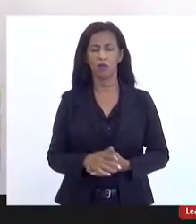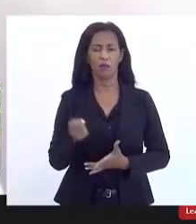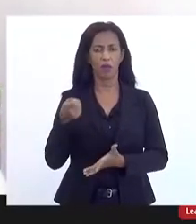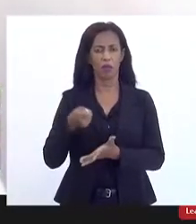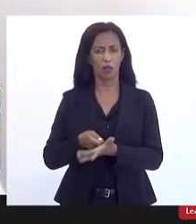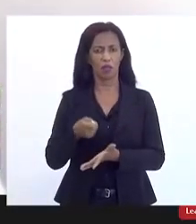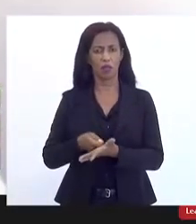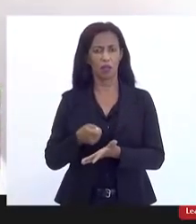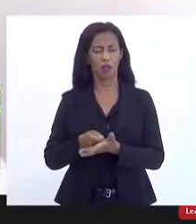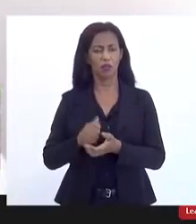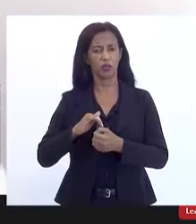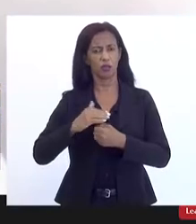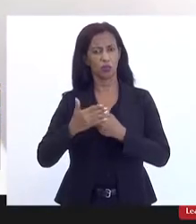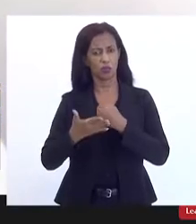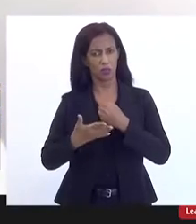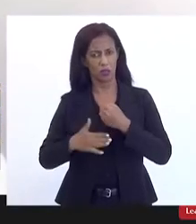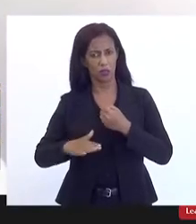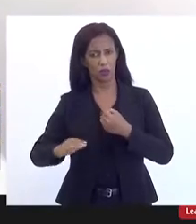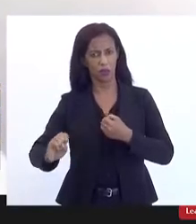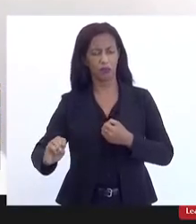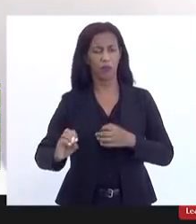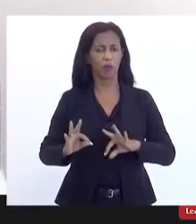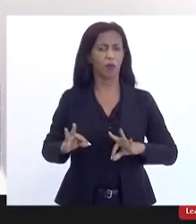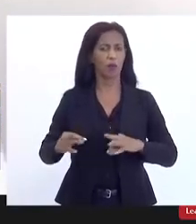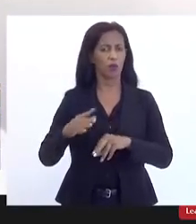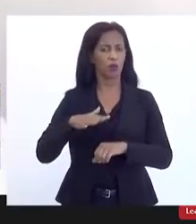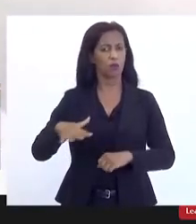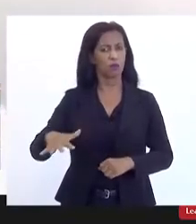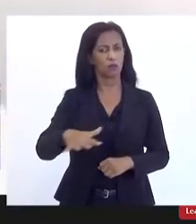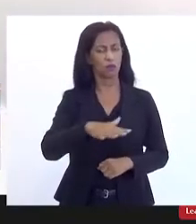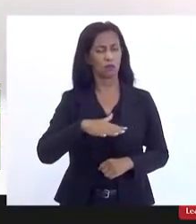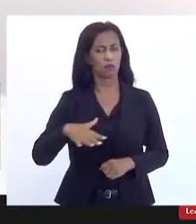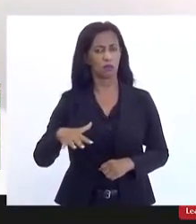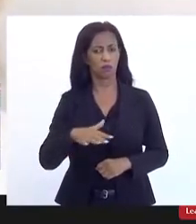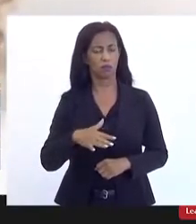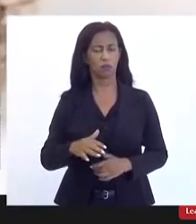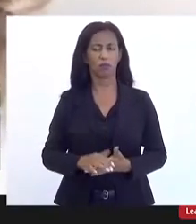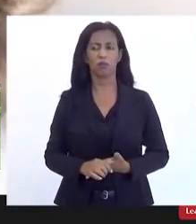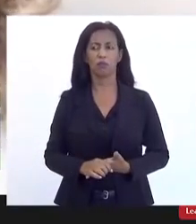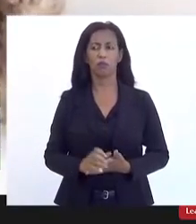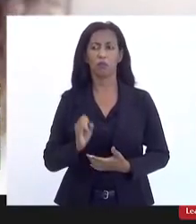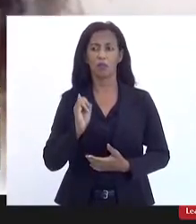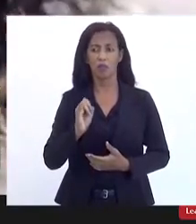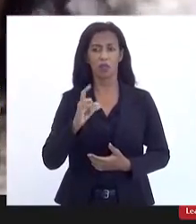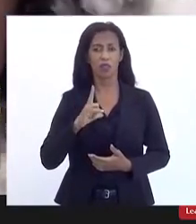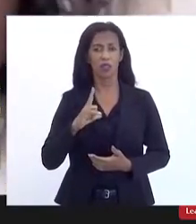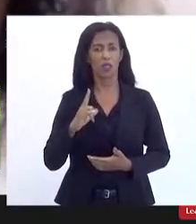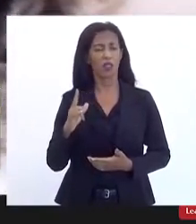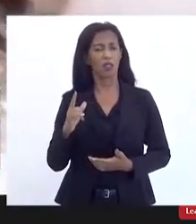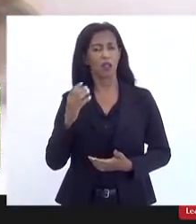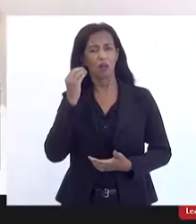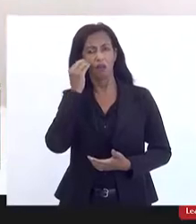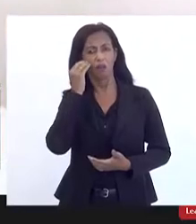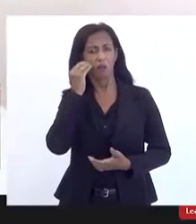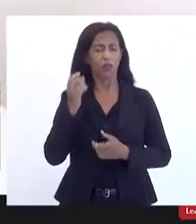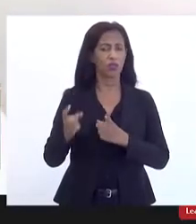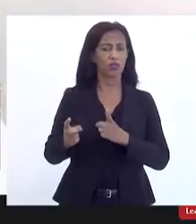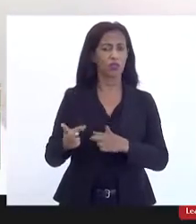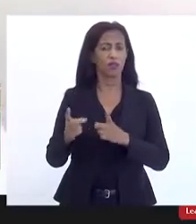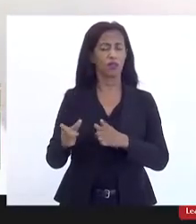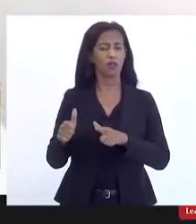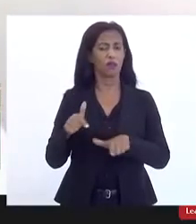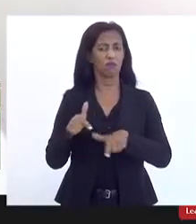garantia do saneamento para toda a região que atende e se há alguma perspectiva de privatização do